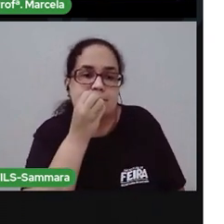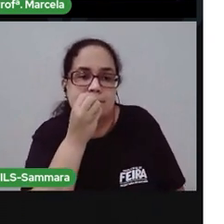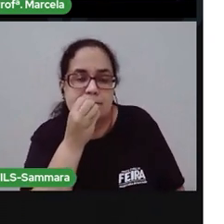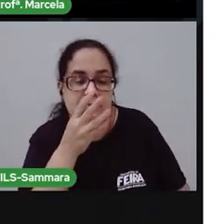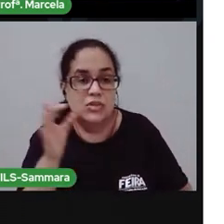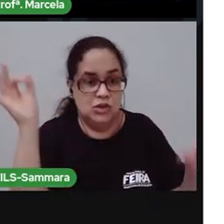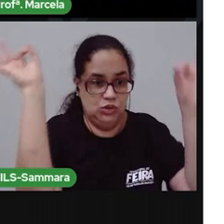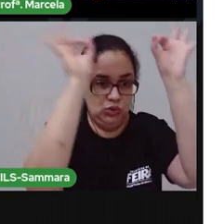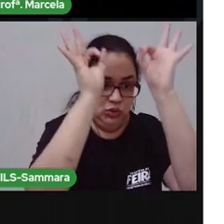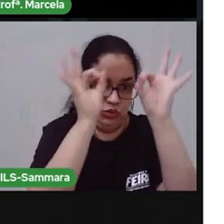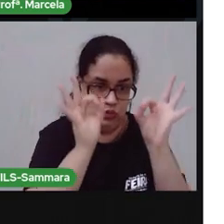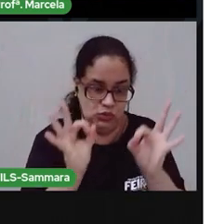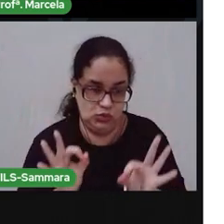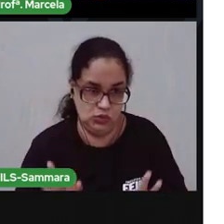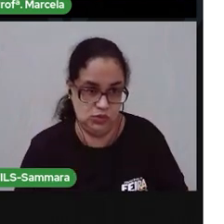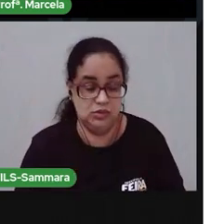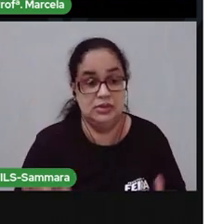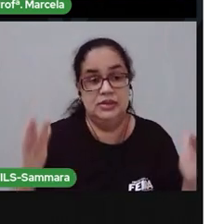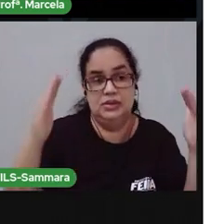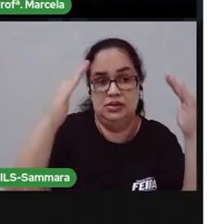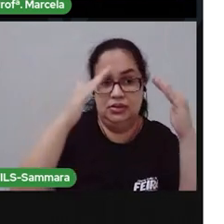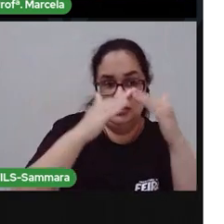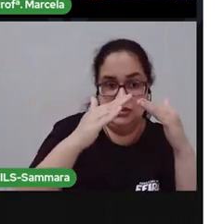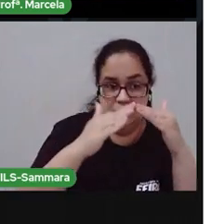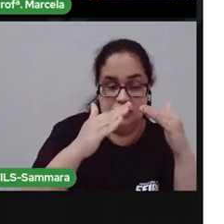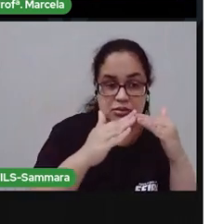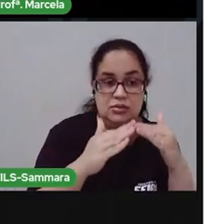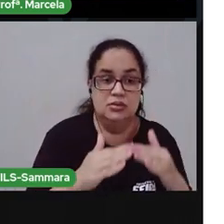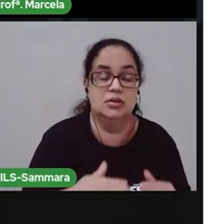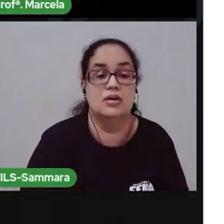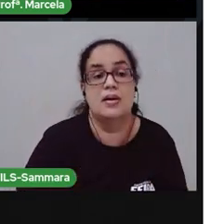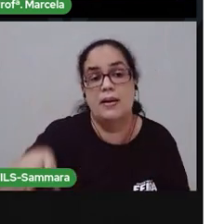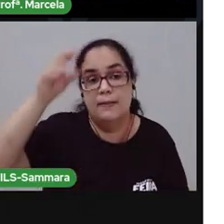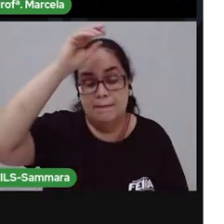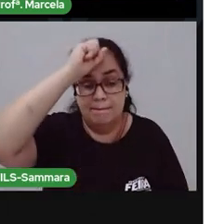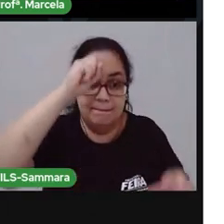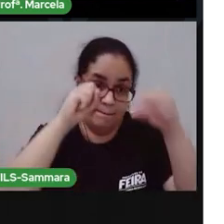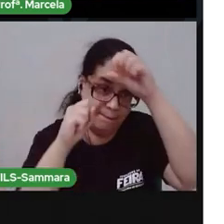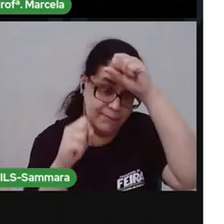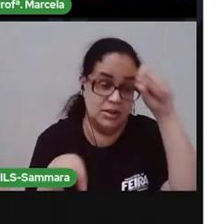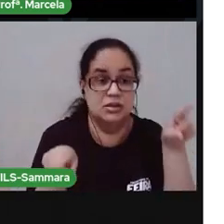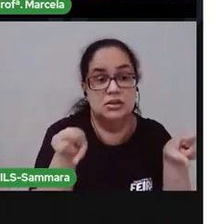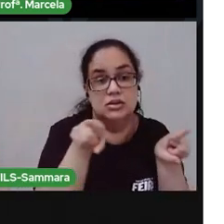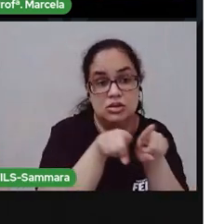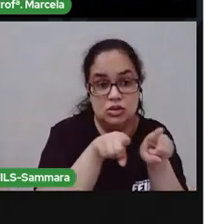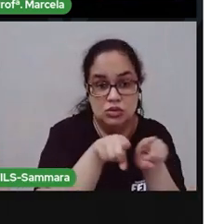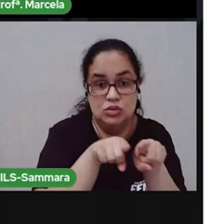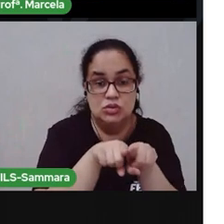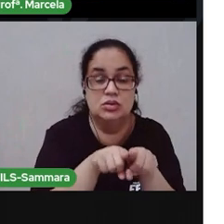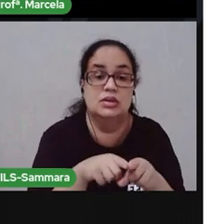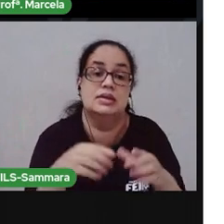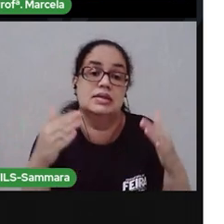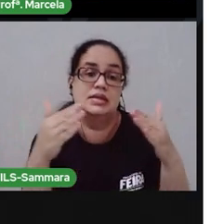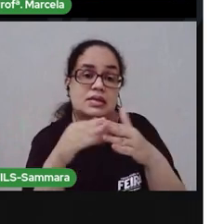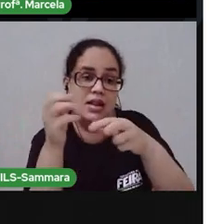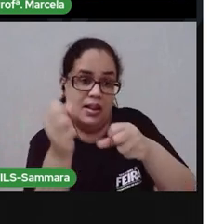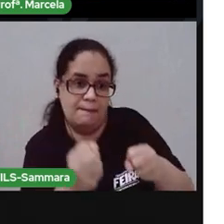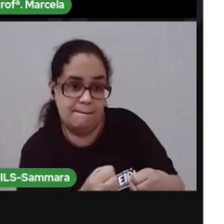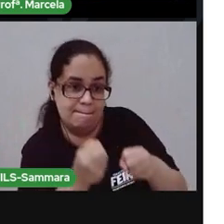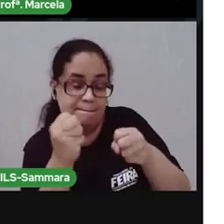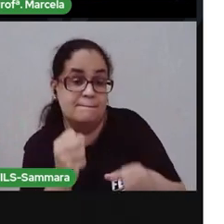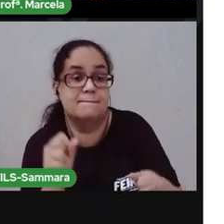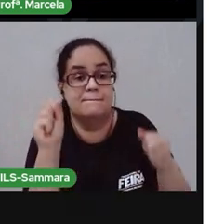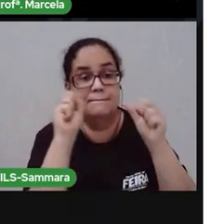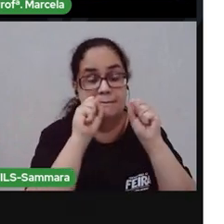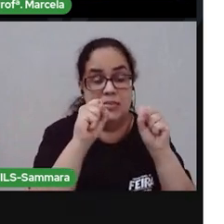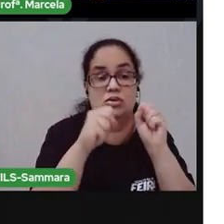com organização do lar. E você aprendeu que também tem algumas tarefas domésticas que você pode fazer